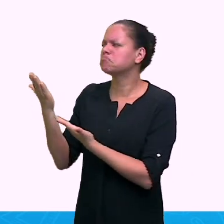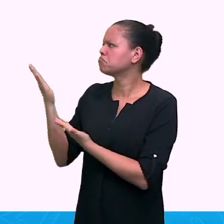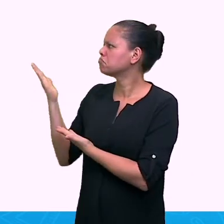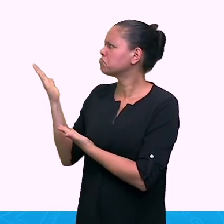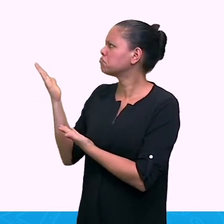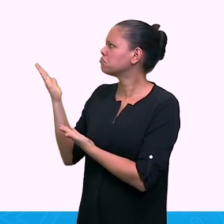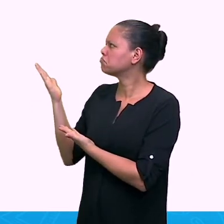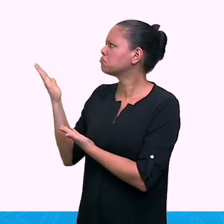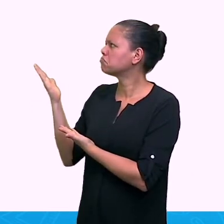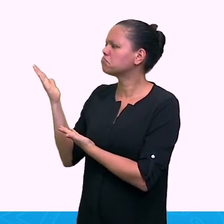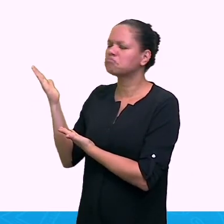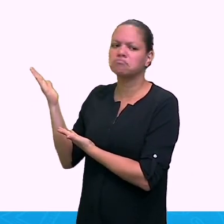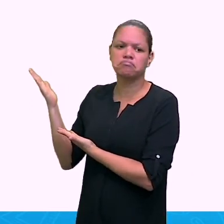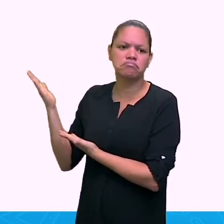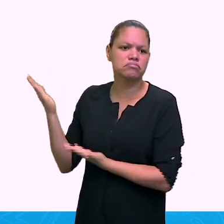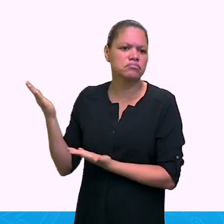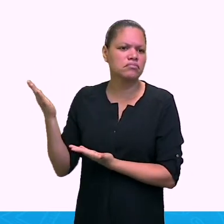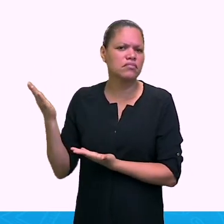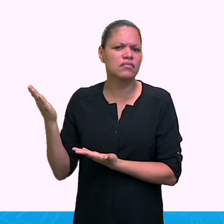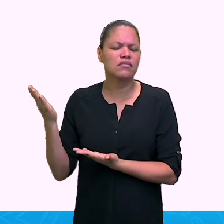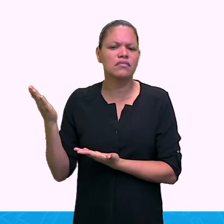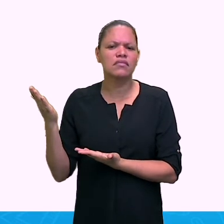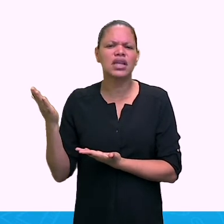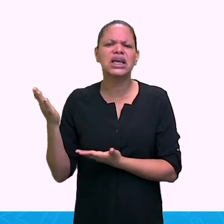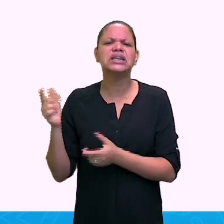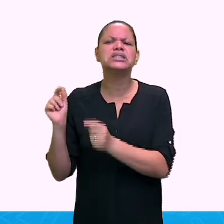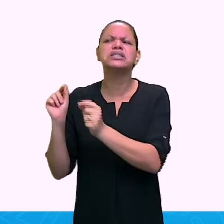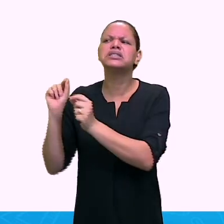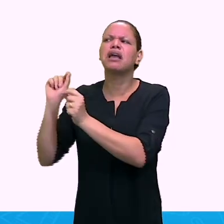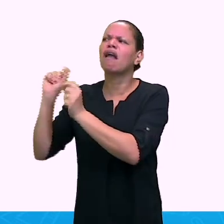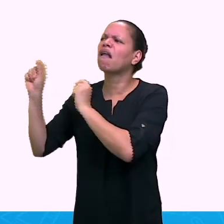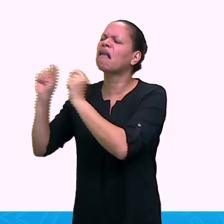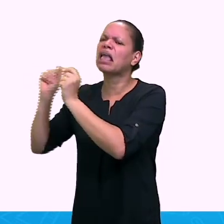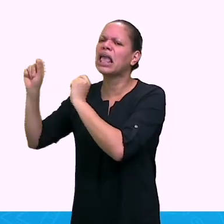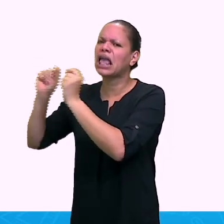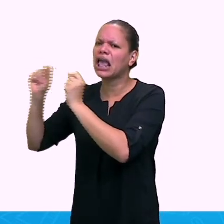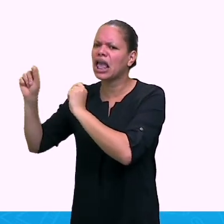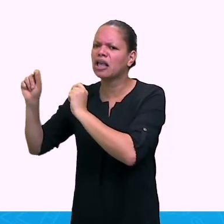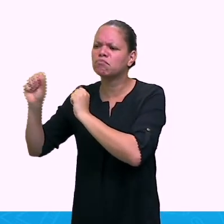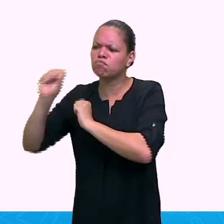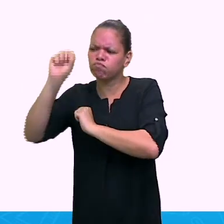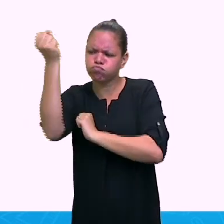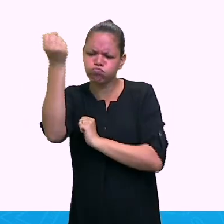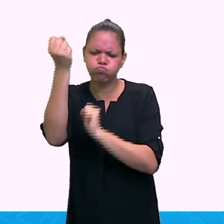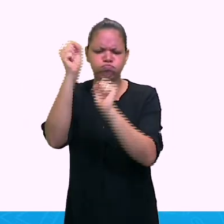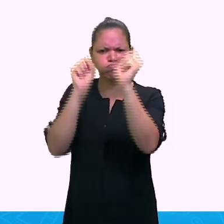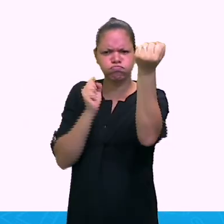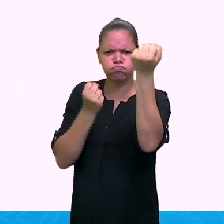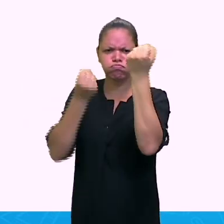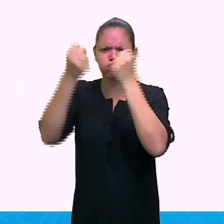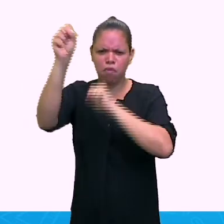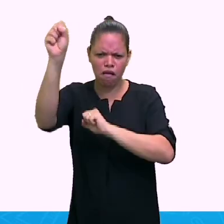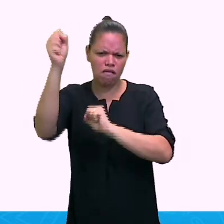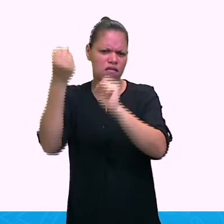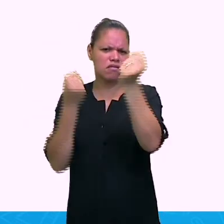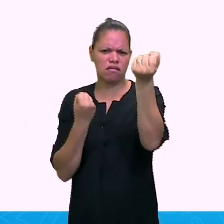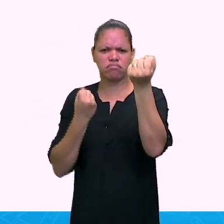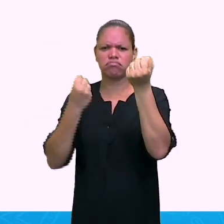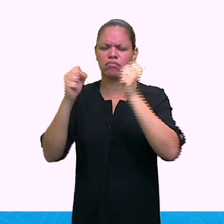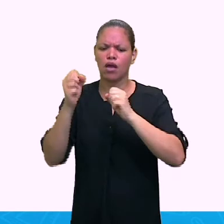tá? Normalmente é uma empresa. Então, seja qual for o group, stores. Por exemplo.